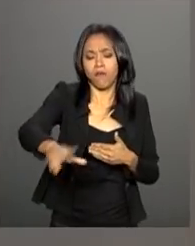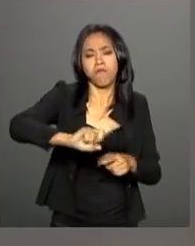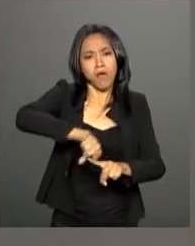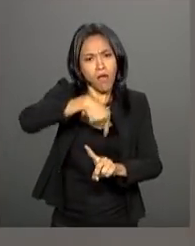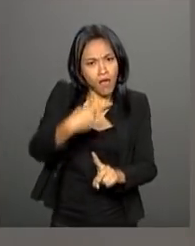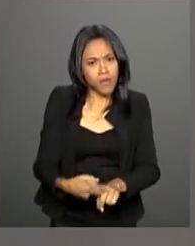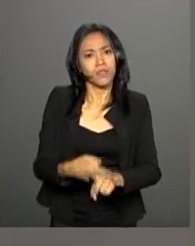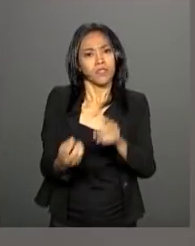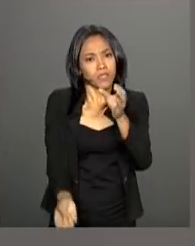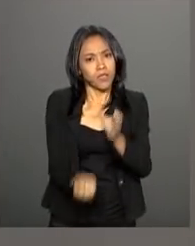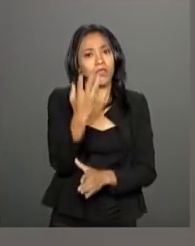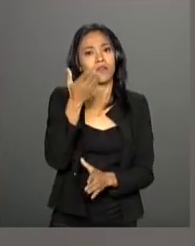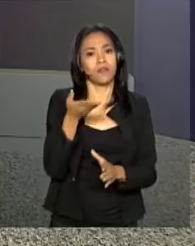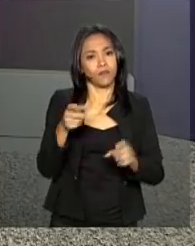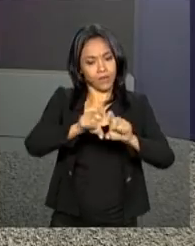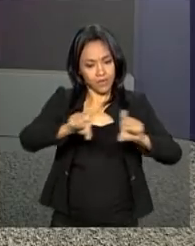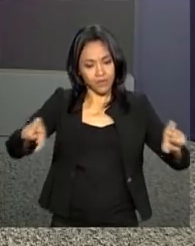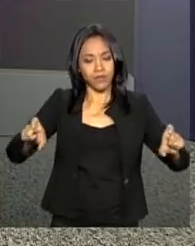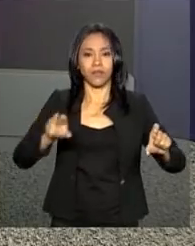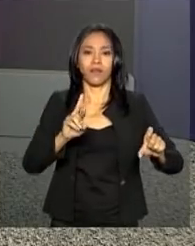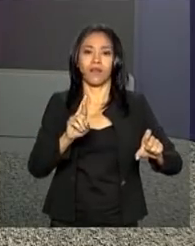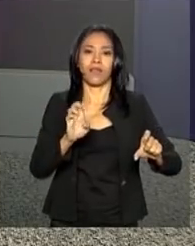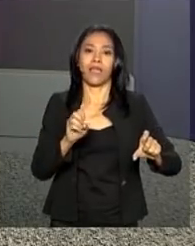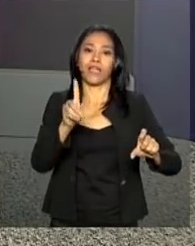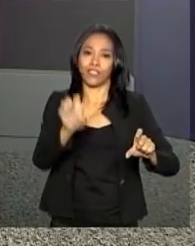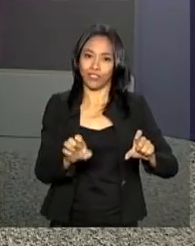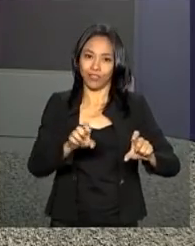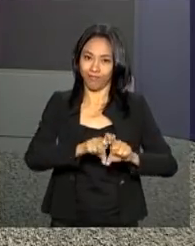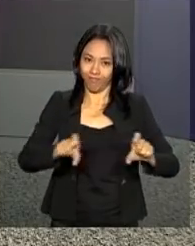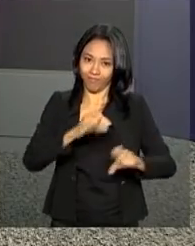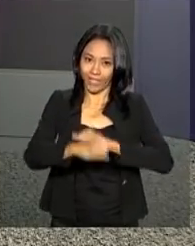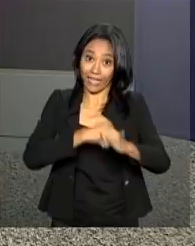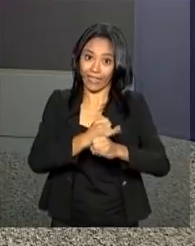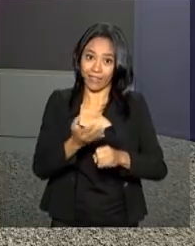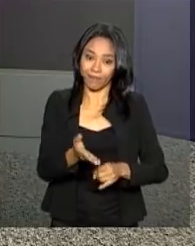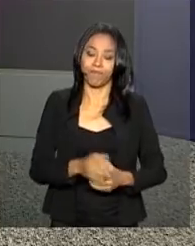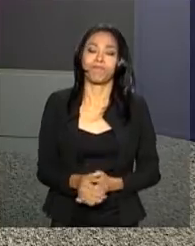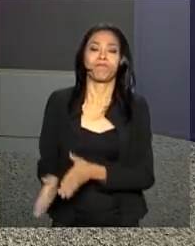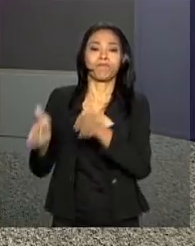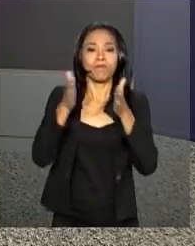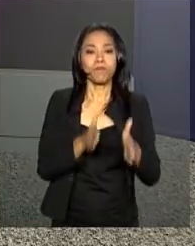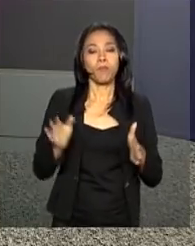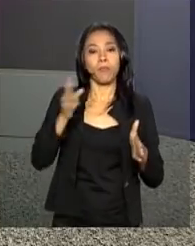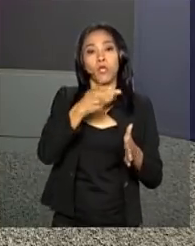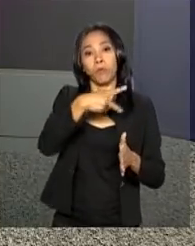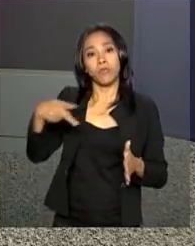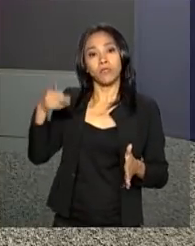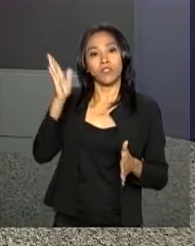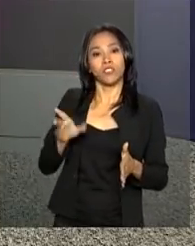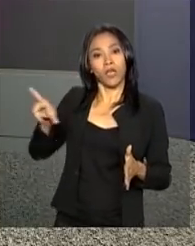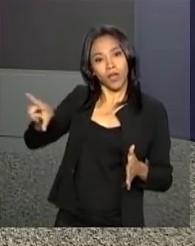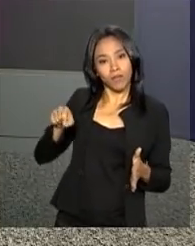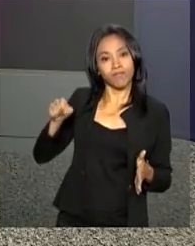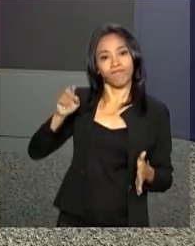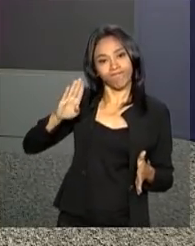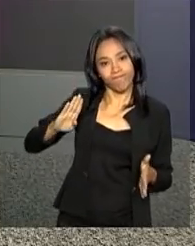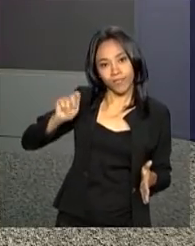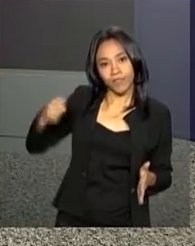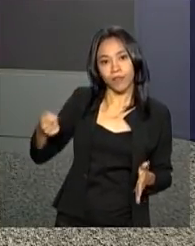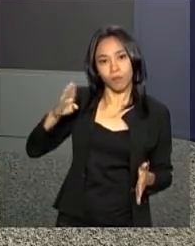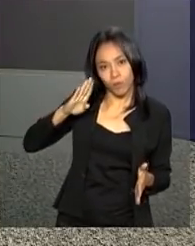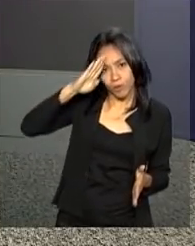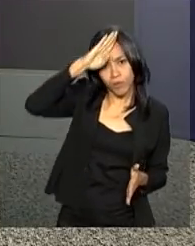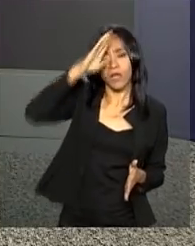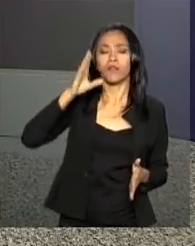rede que está sendo lançada. E o presidente eleito, Jair Bolsonaro, está hoje em Brasília para reuniões com a